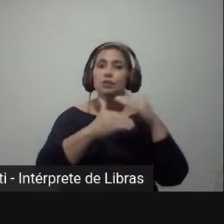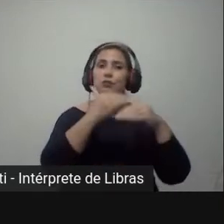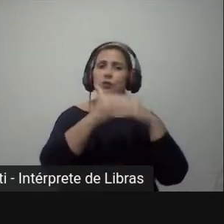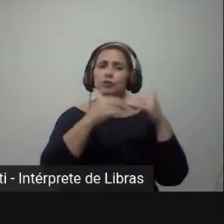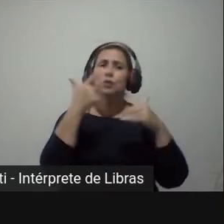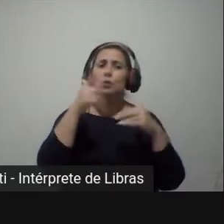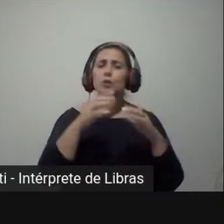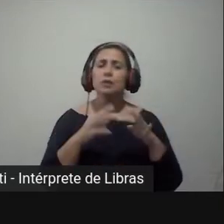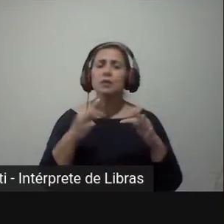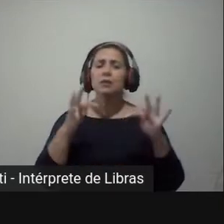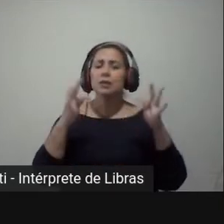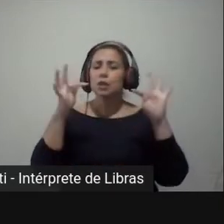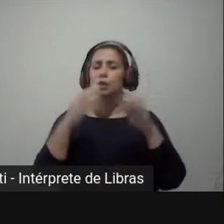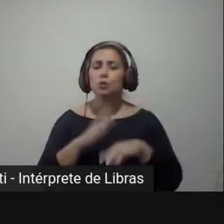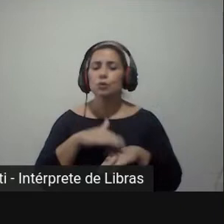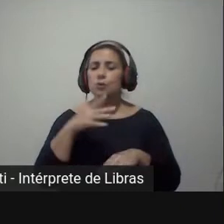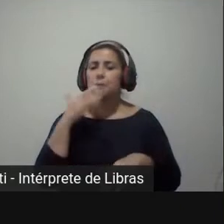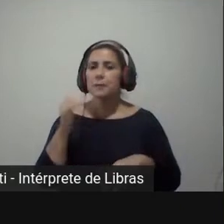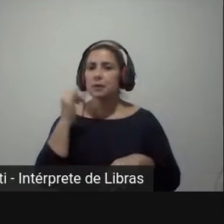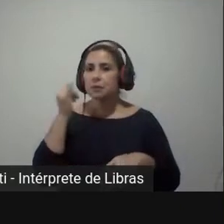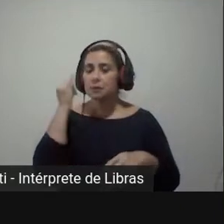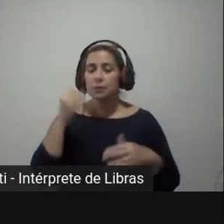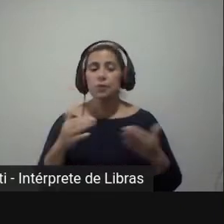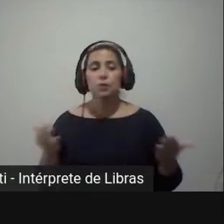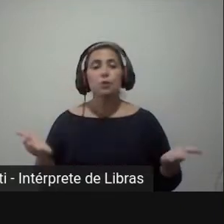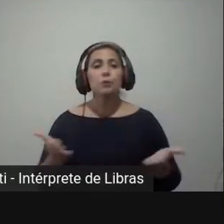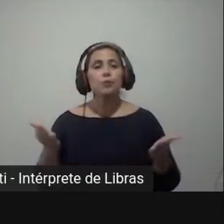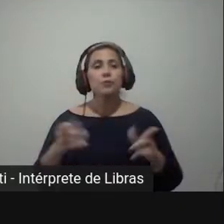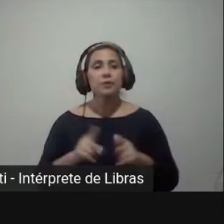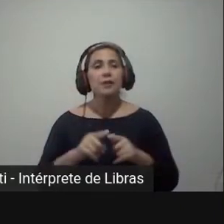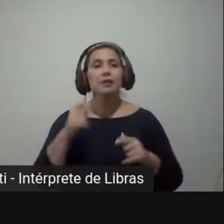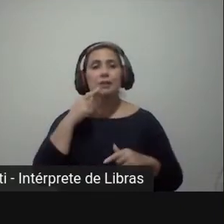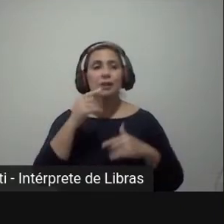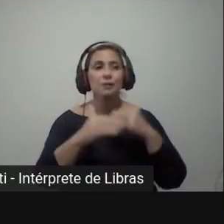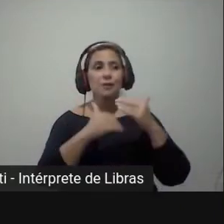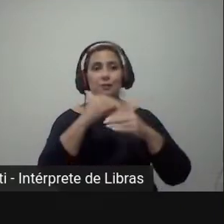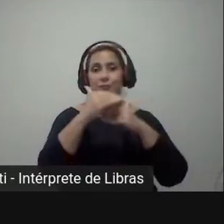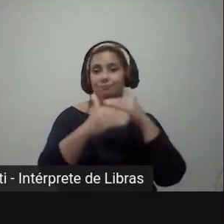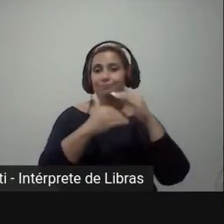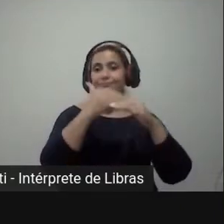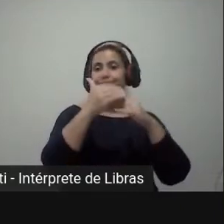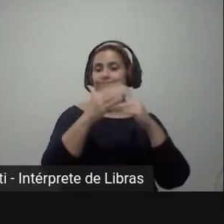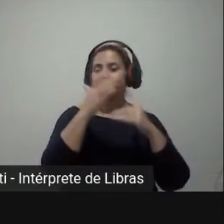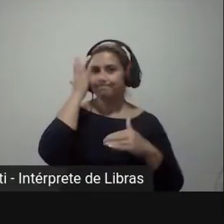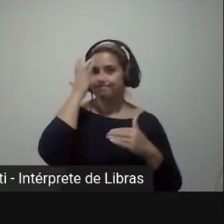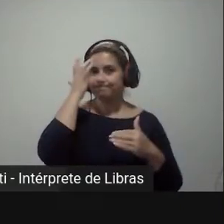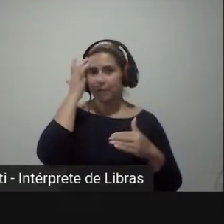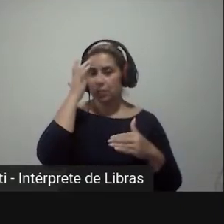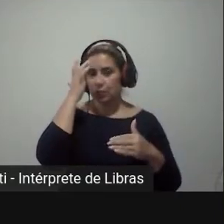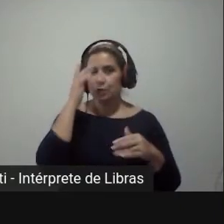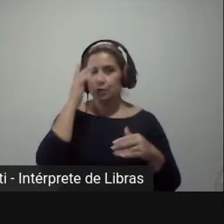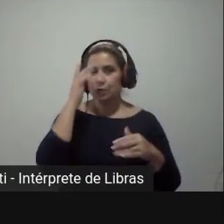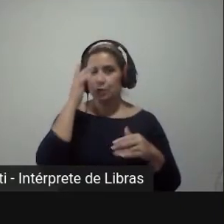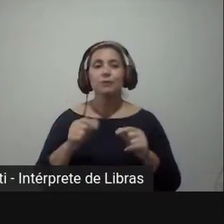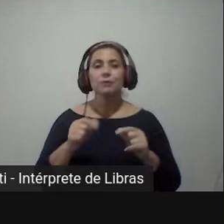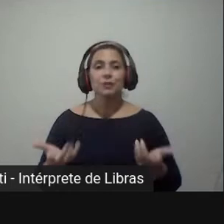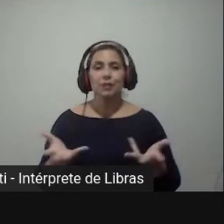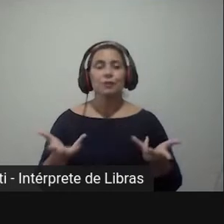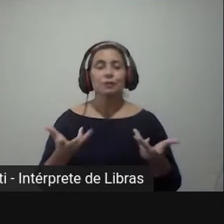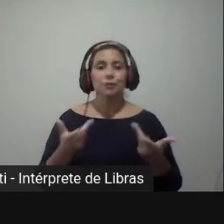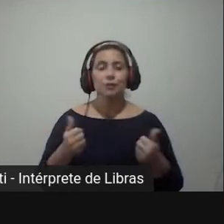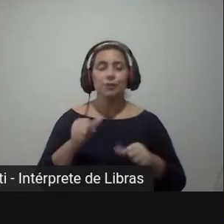Sistemas esses que no momento atual estão em franco processo de atualização de modernização em um estágio que pretende promover